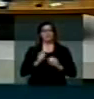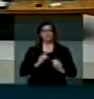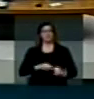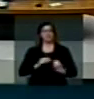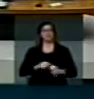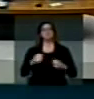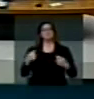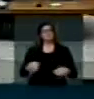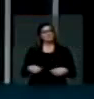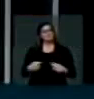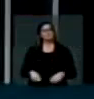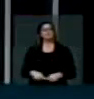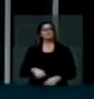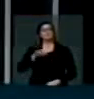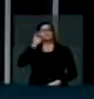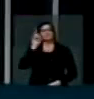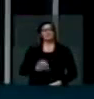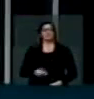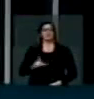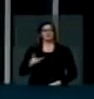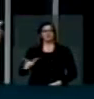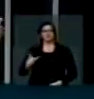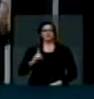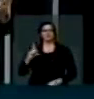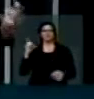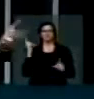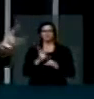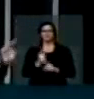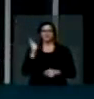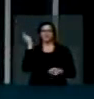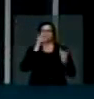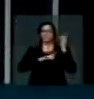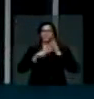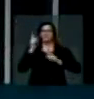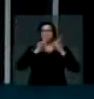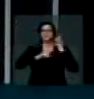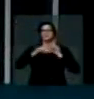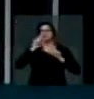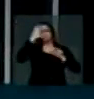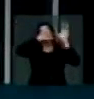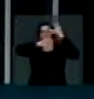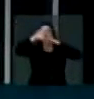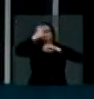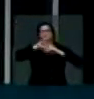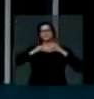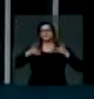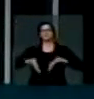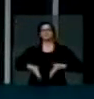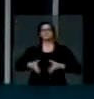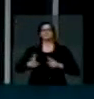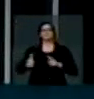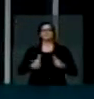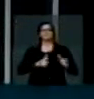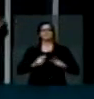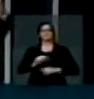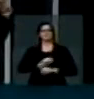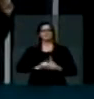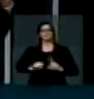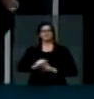educação e fazer dela um instrumento de conquista de espaço, de espaço social, de espaço